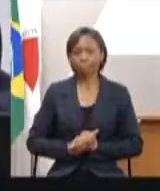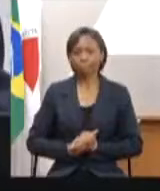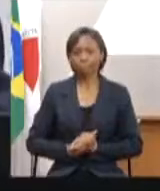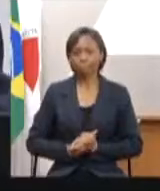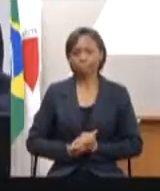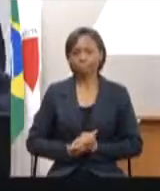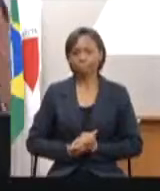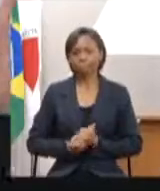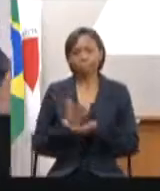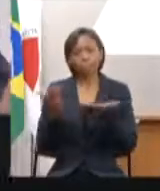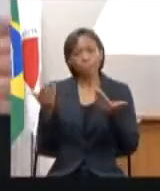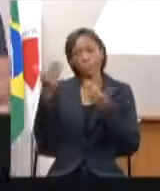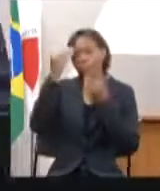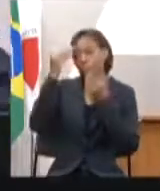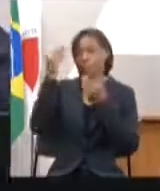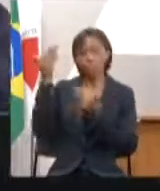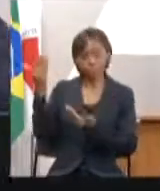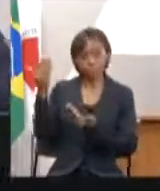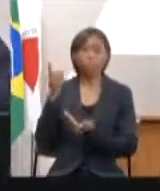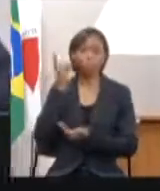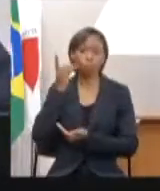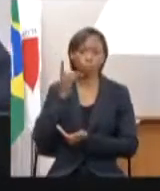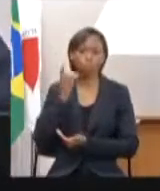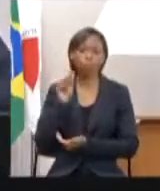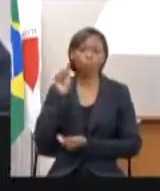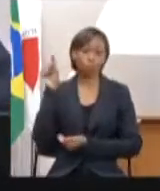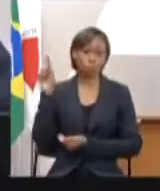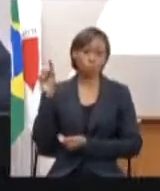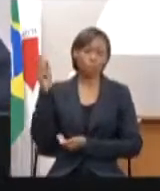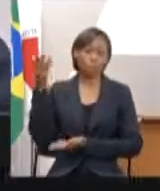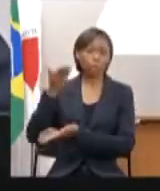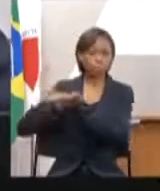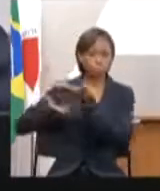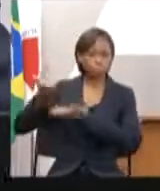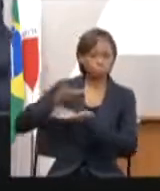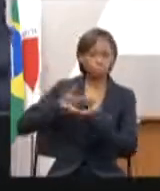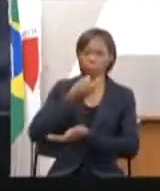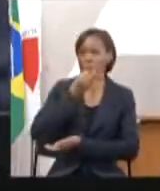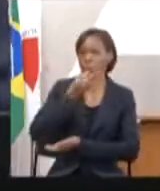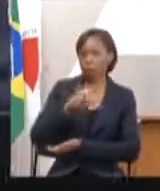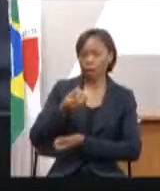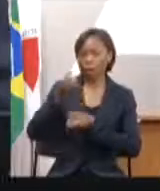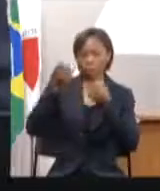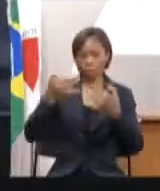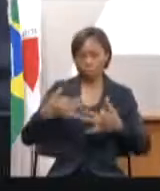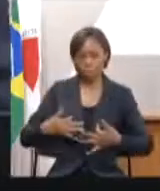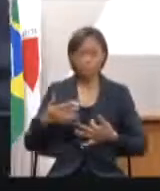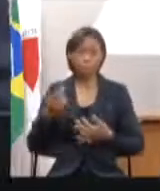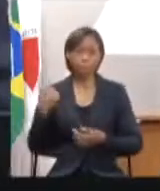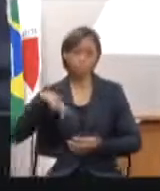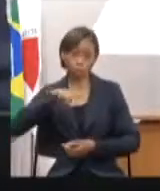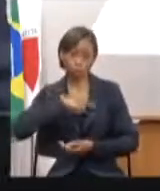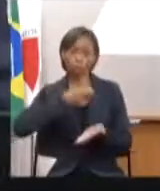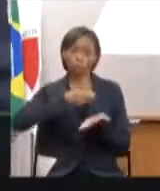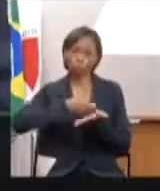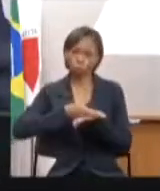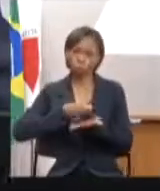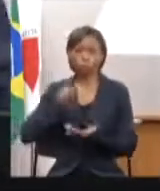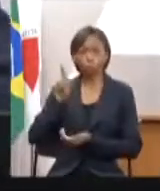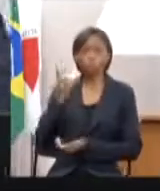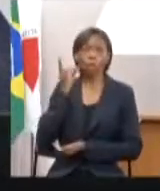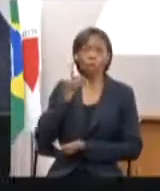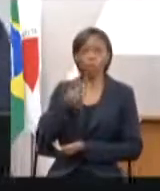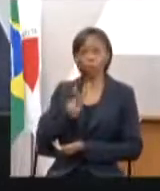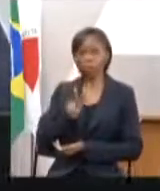e aí eu lhe agradeço inclusive você fazer cor aqui conosco e colocar à disposição da gente fazer essa cobrança você Vigílio que por